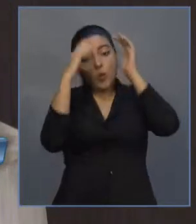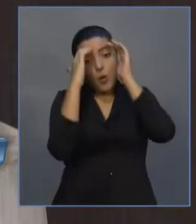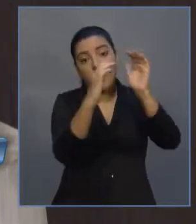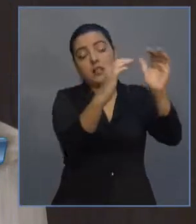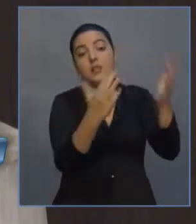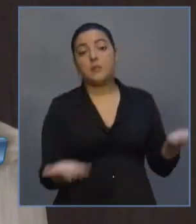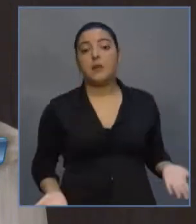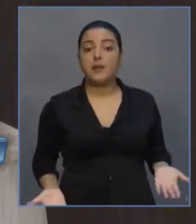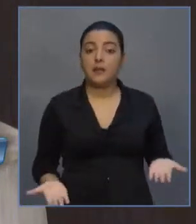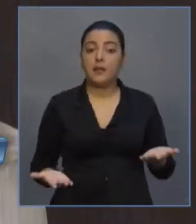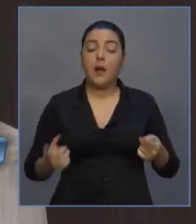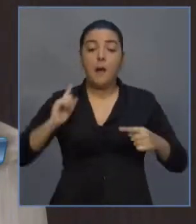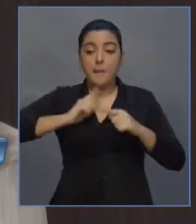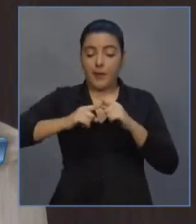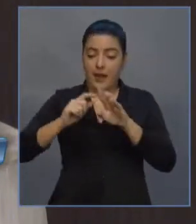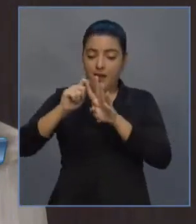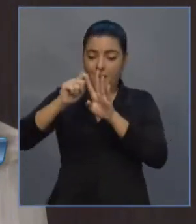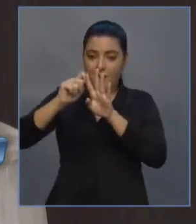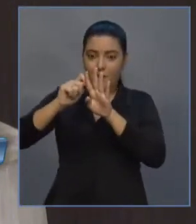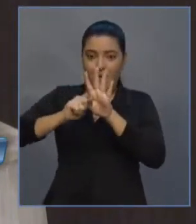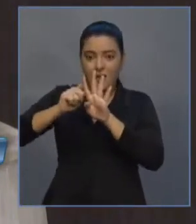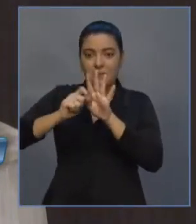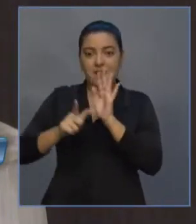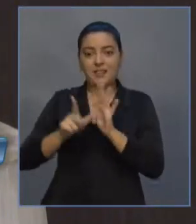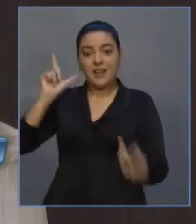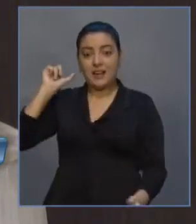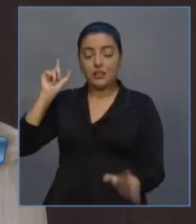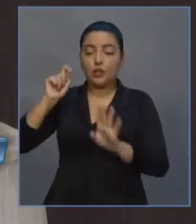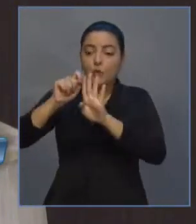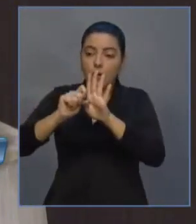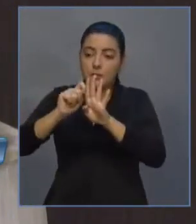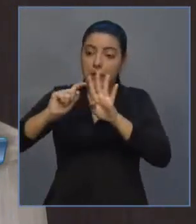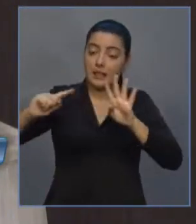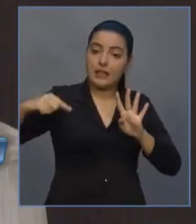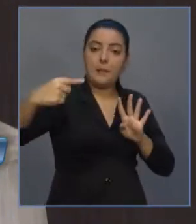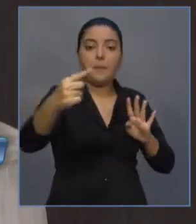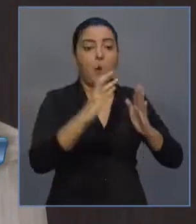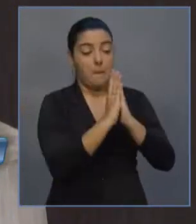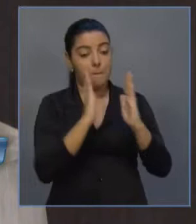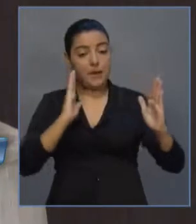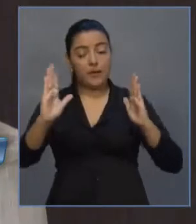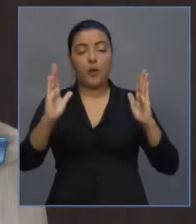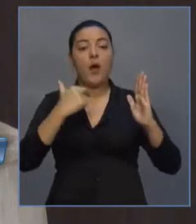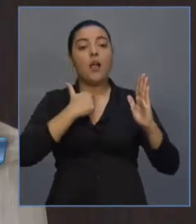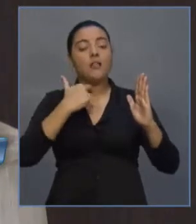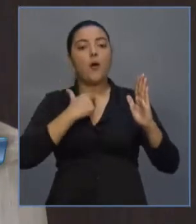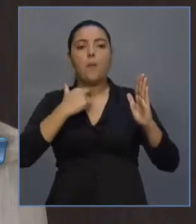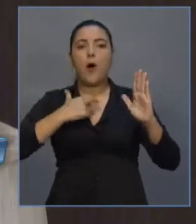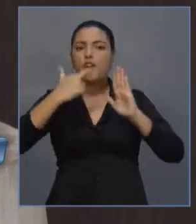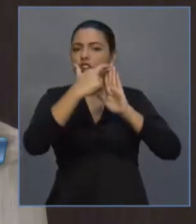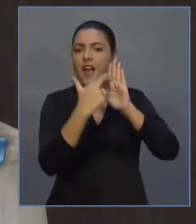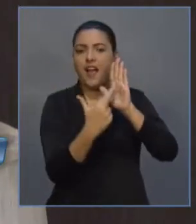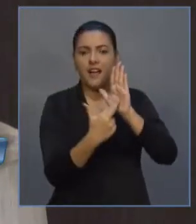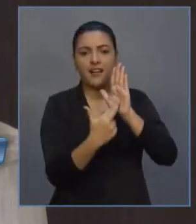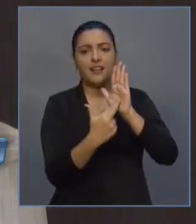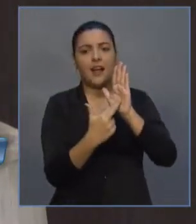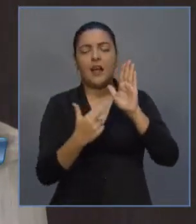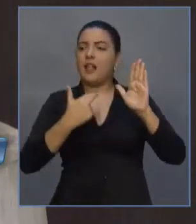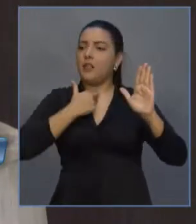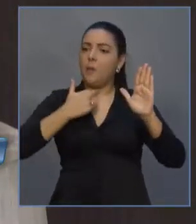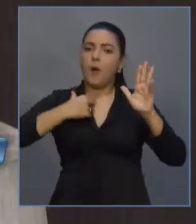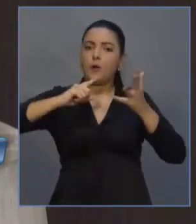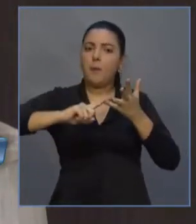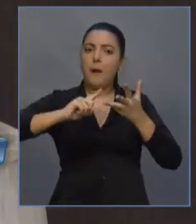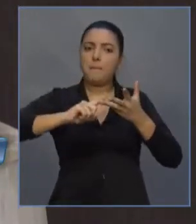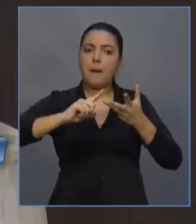os beneficiários de subvenção econômica. Eu vou repetir isso. O governo Camilo Santana, em plena